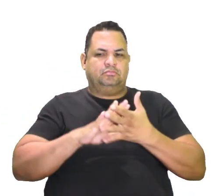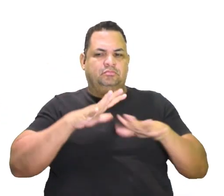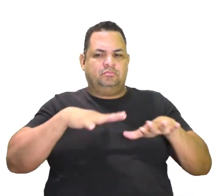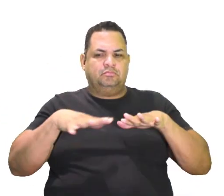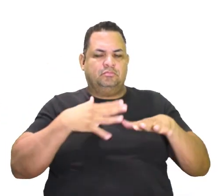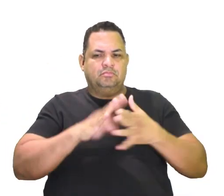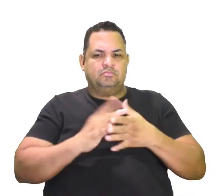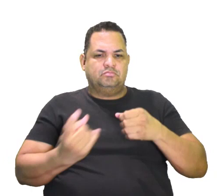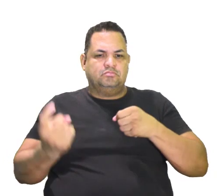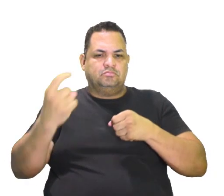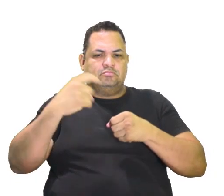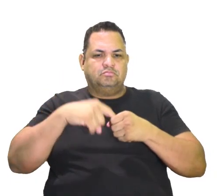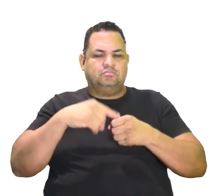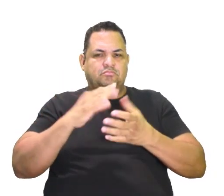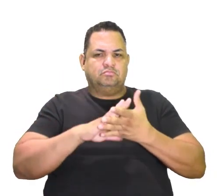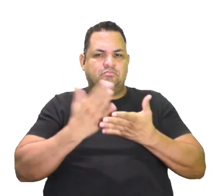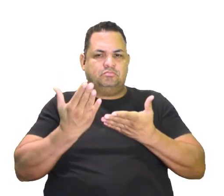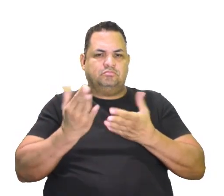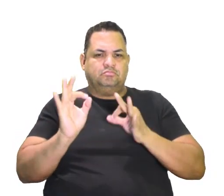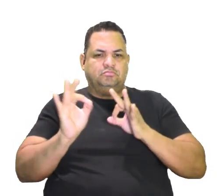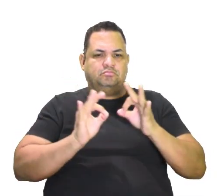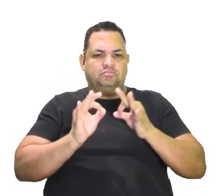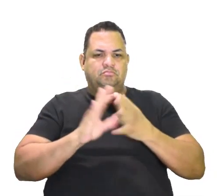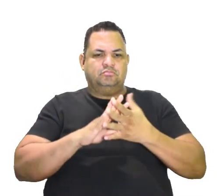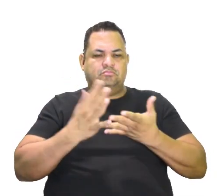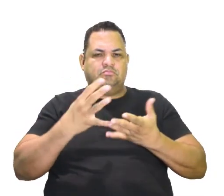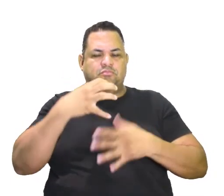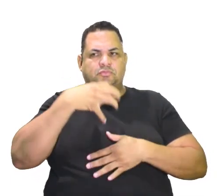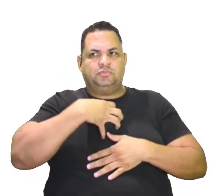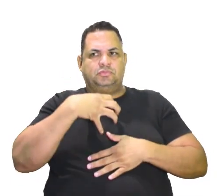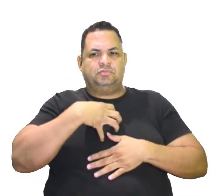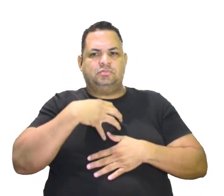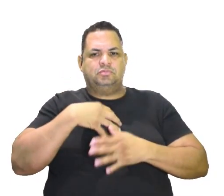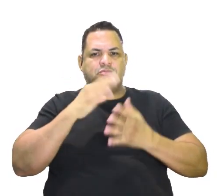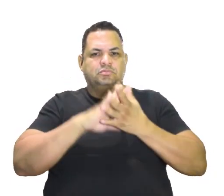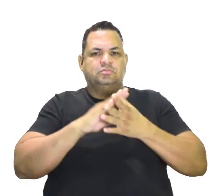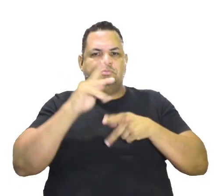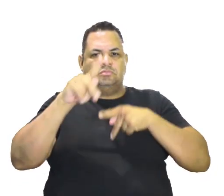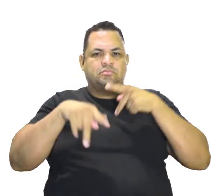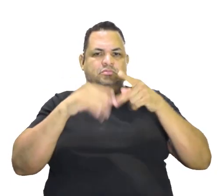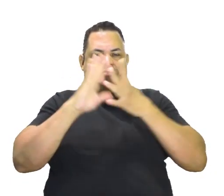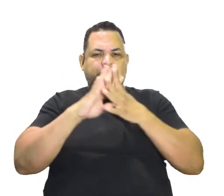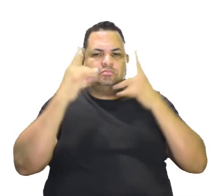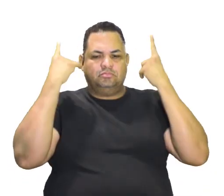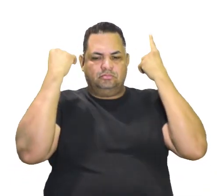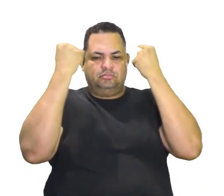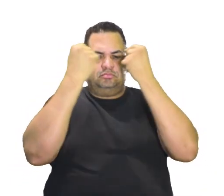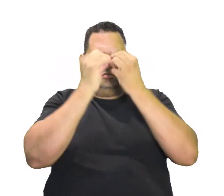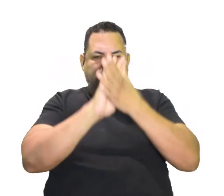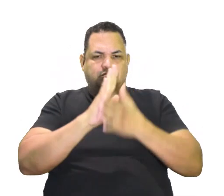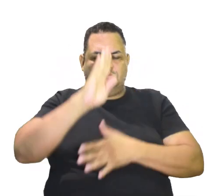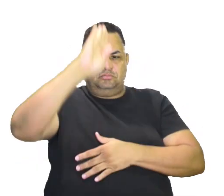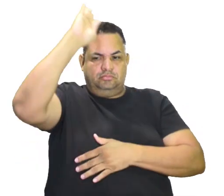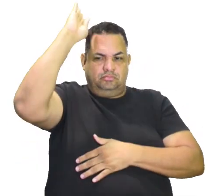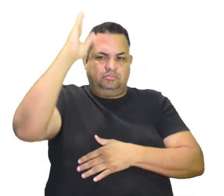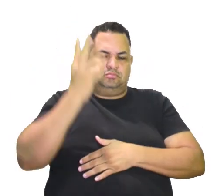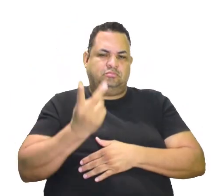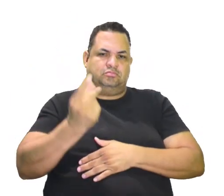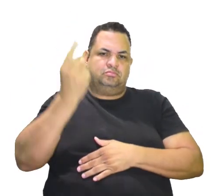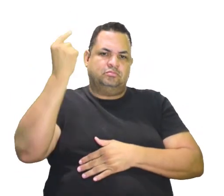reviver o espírito das grandes civilizações da Grécia e da Roma Antiga. Olha só, essa palavra,